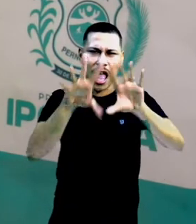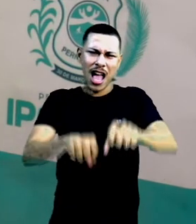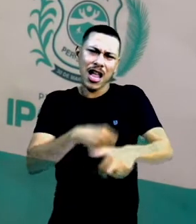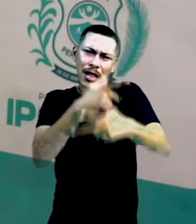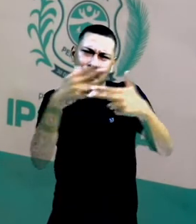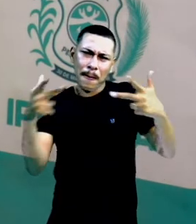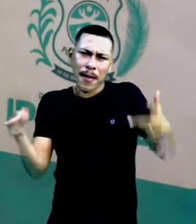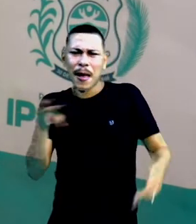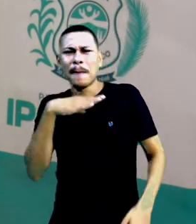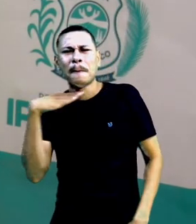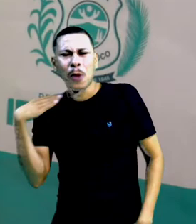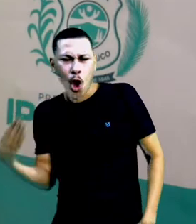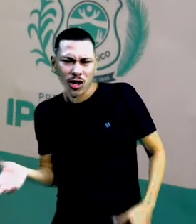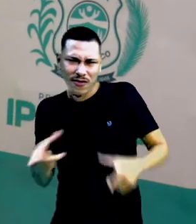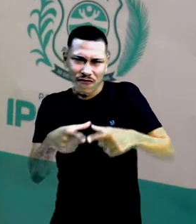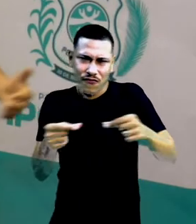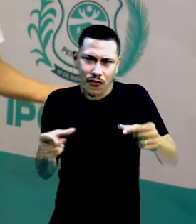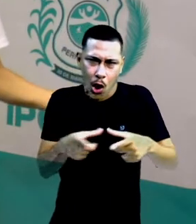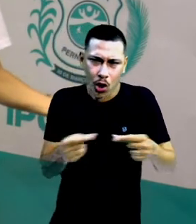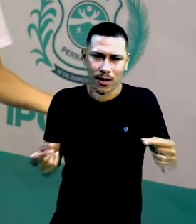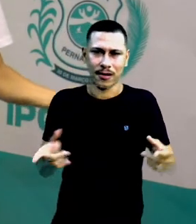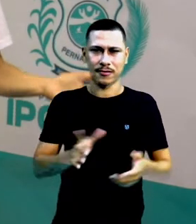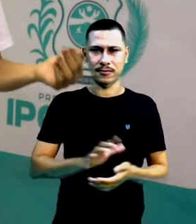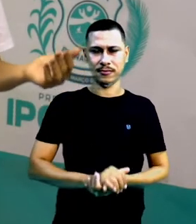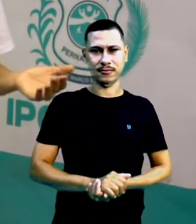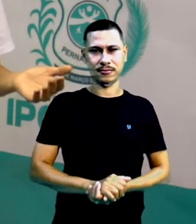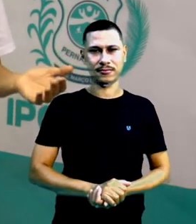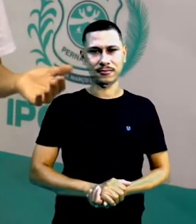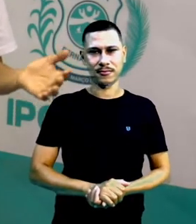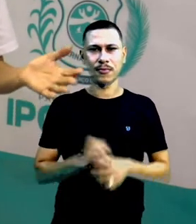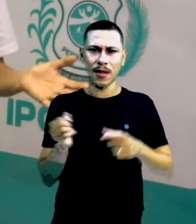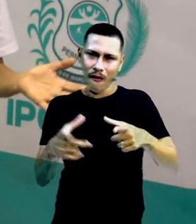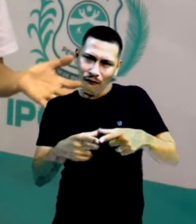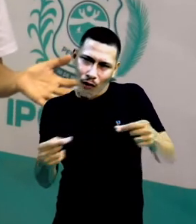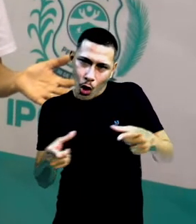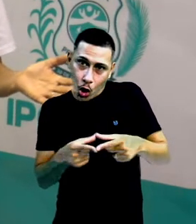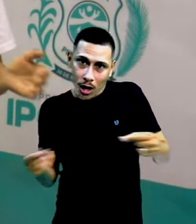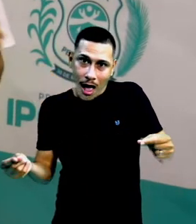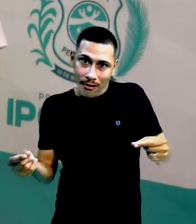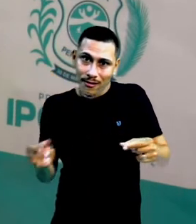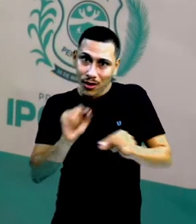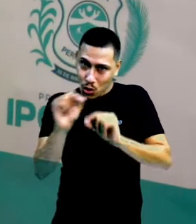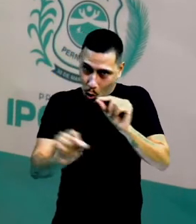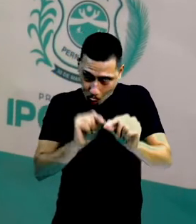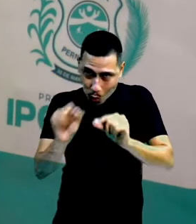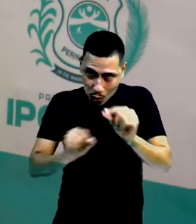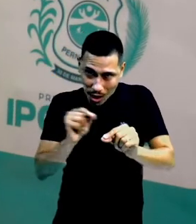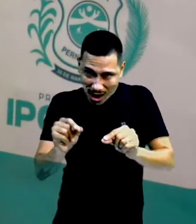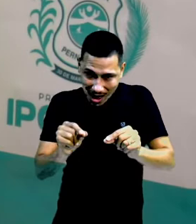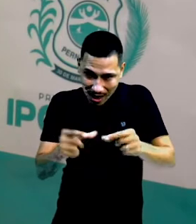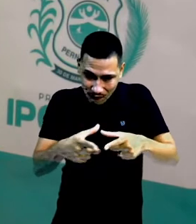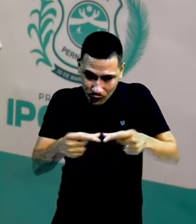pedaços de folhas. As folhas geralmente são grandes, né? Então, elas